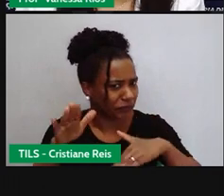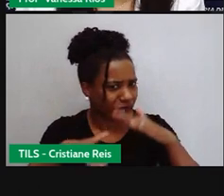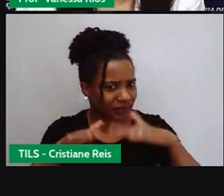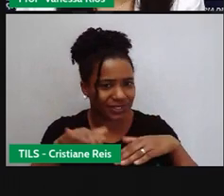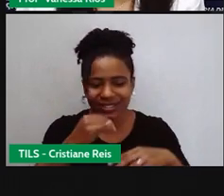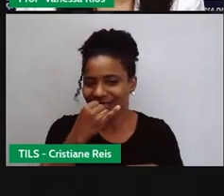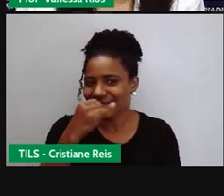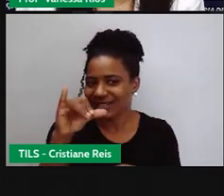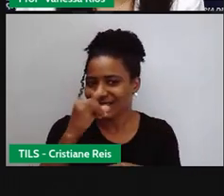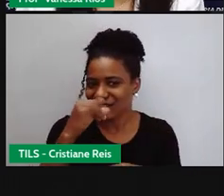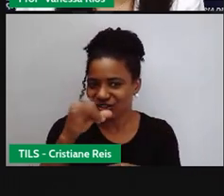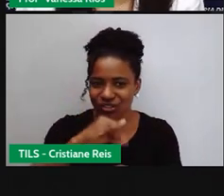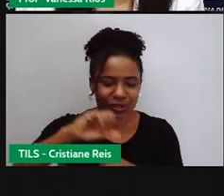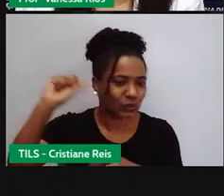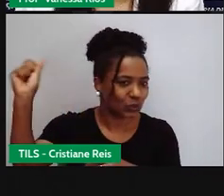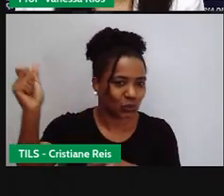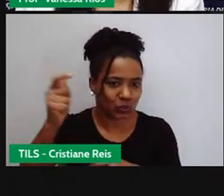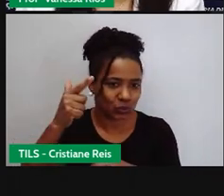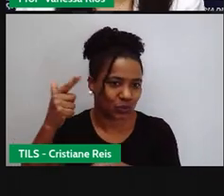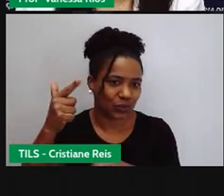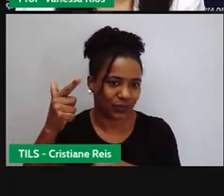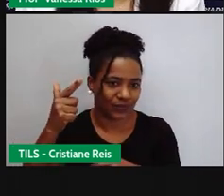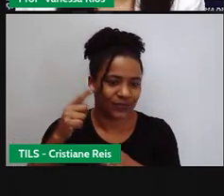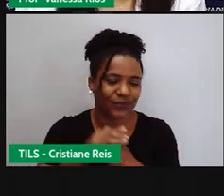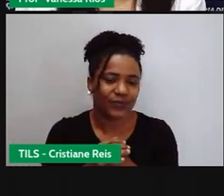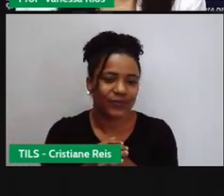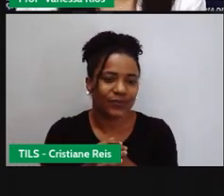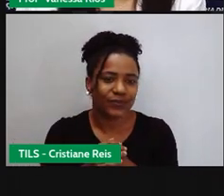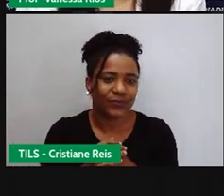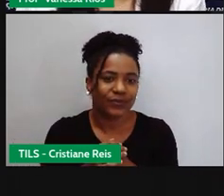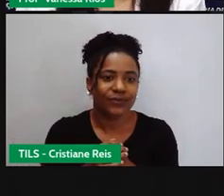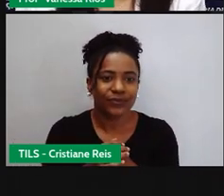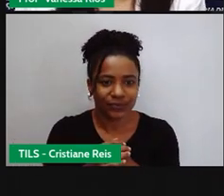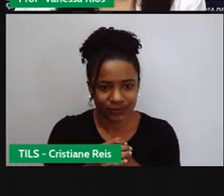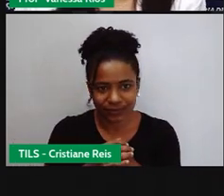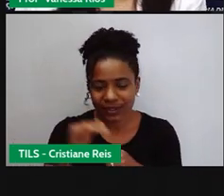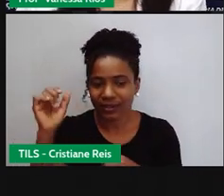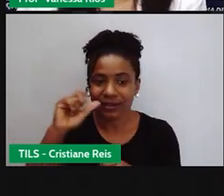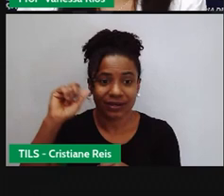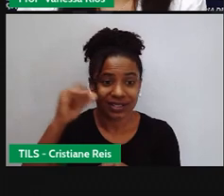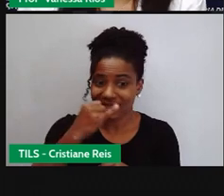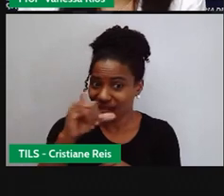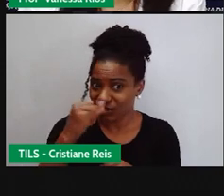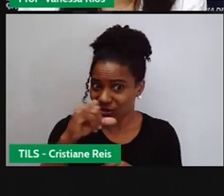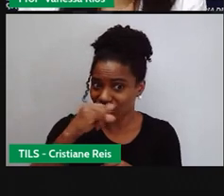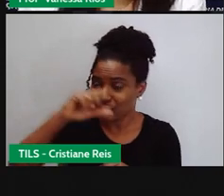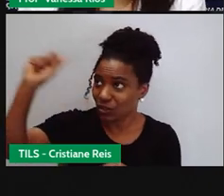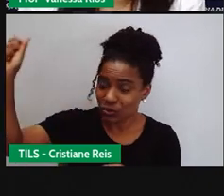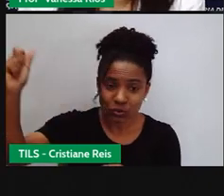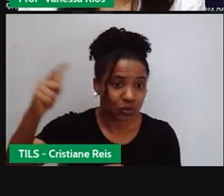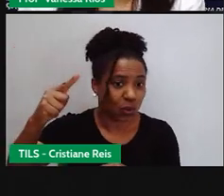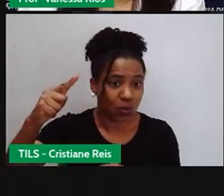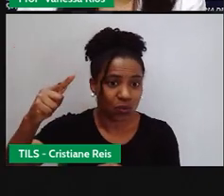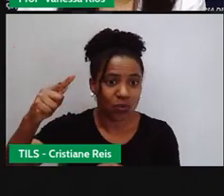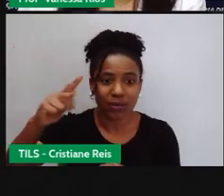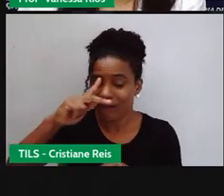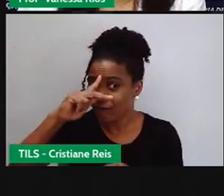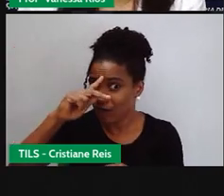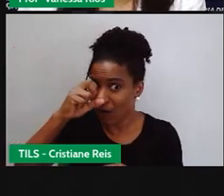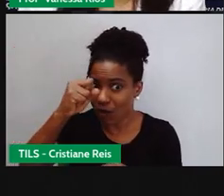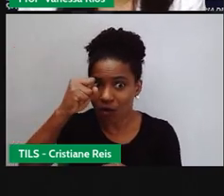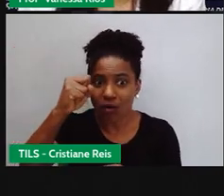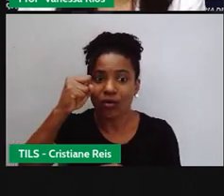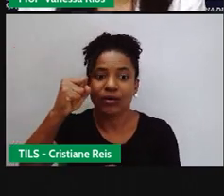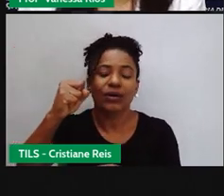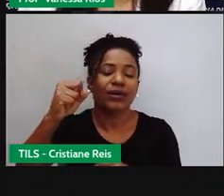energia solar, ela é, assim, produzida em uma quantidade maior do que a residência usa, então,